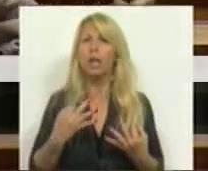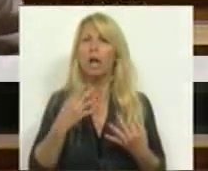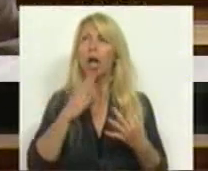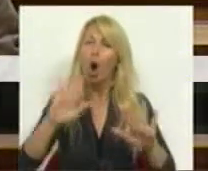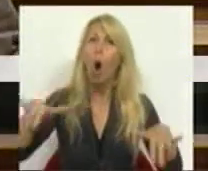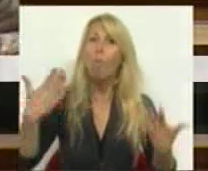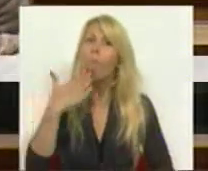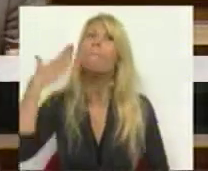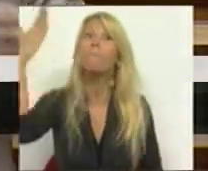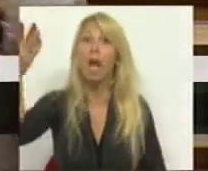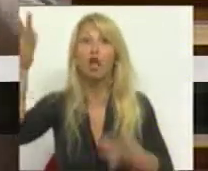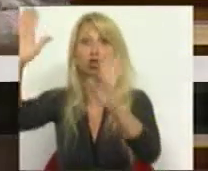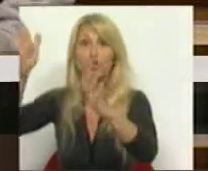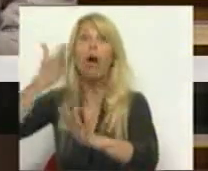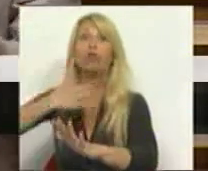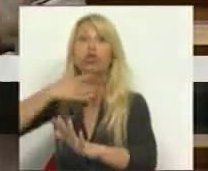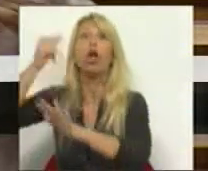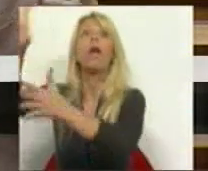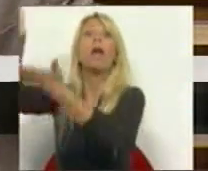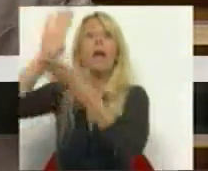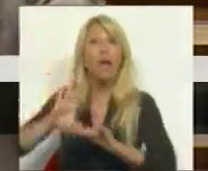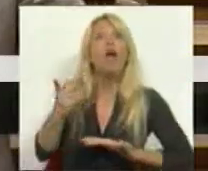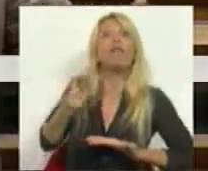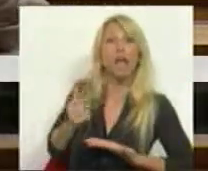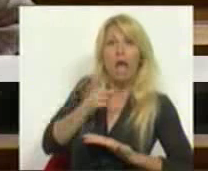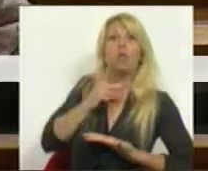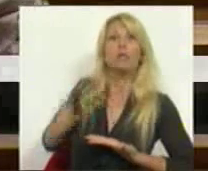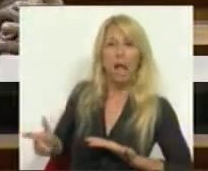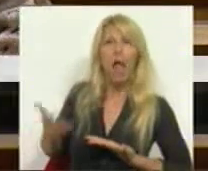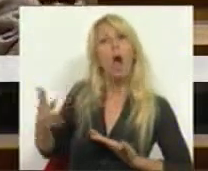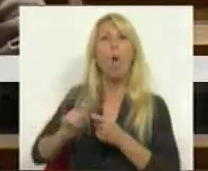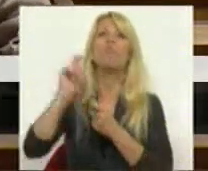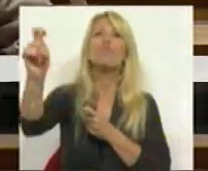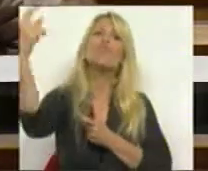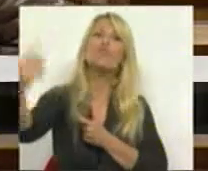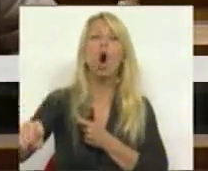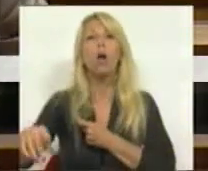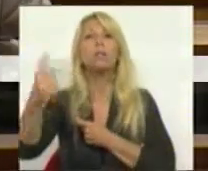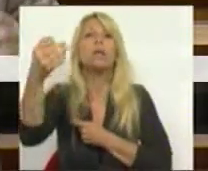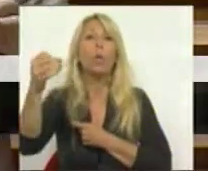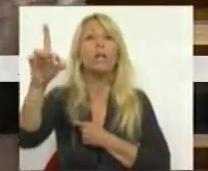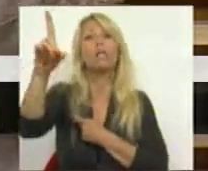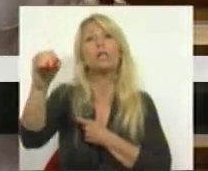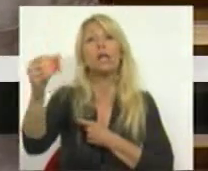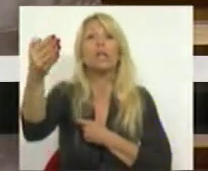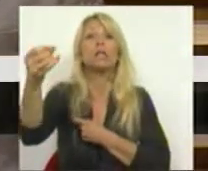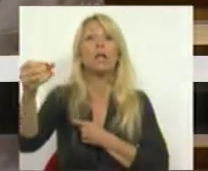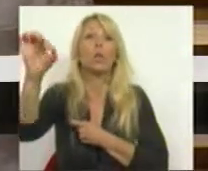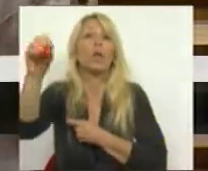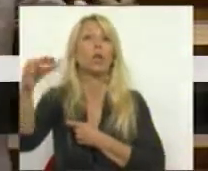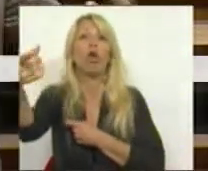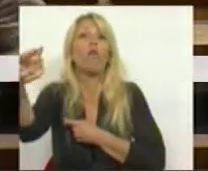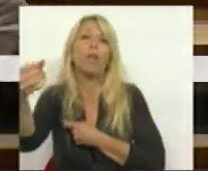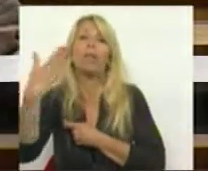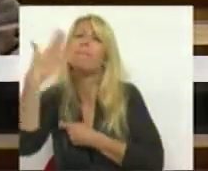quem nos emprestou dinheiro, que nos emprestaram 100 e agora vamos pagar apenas 50, 70, 80, 90, no fundo vamos pedir um desconto,